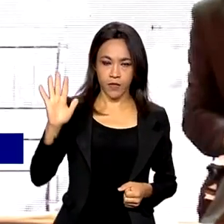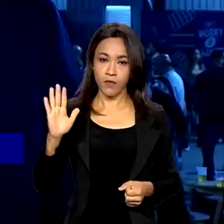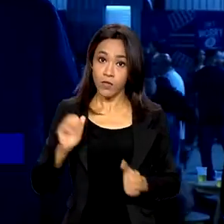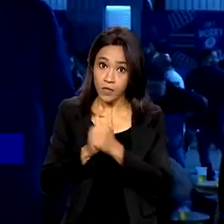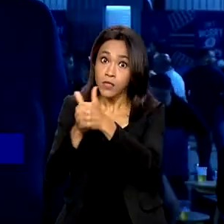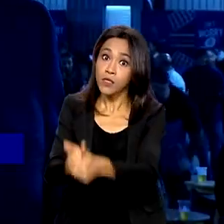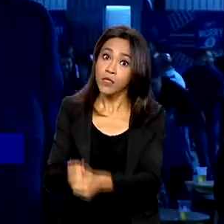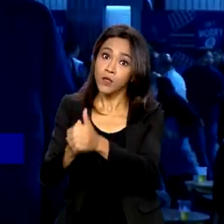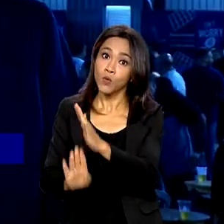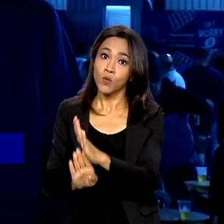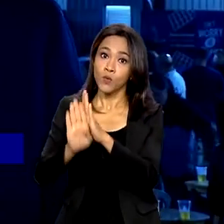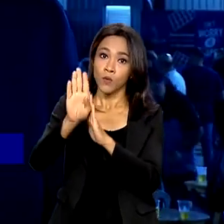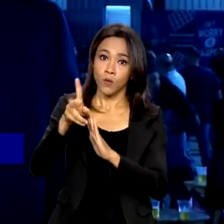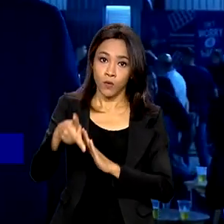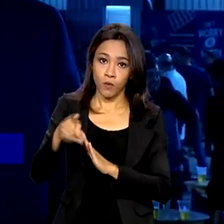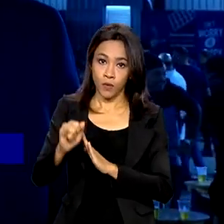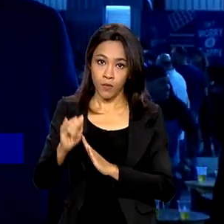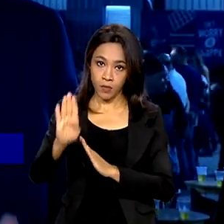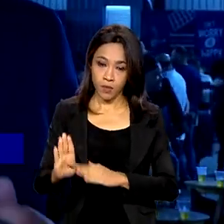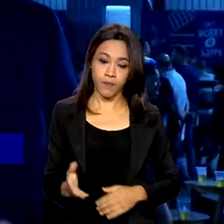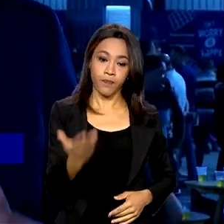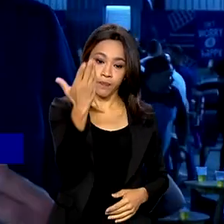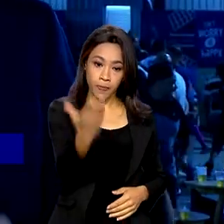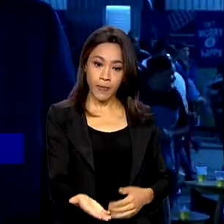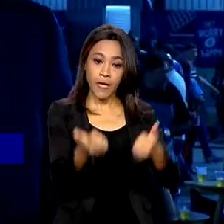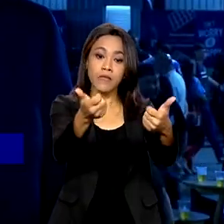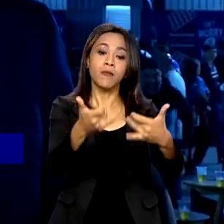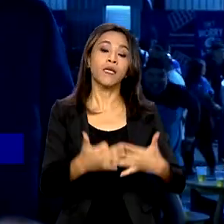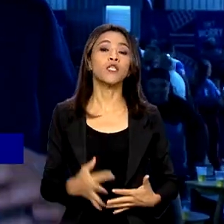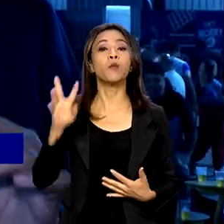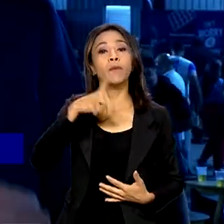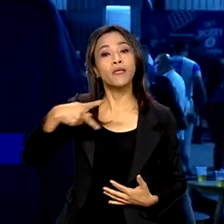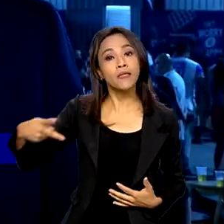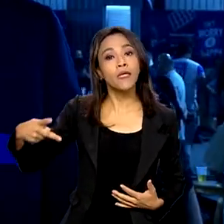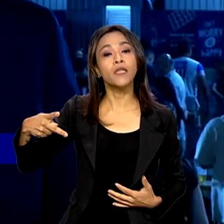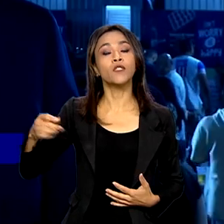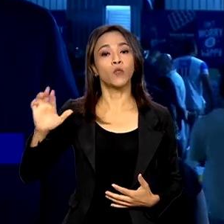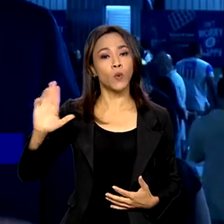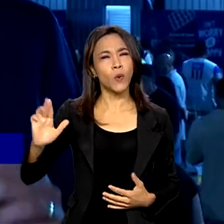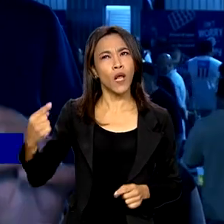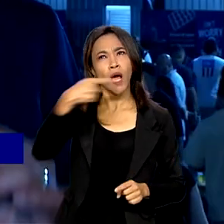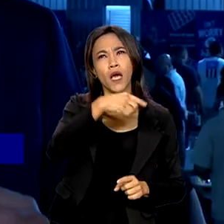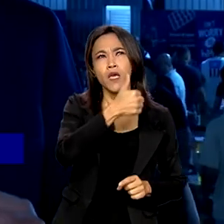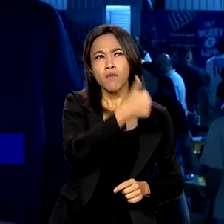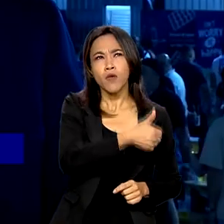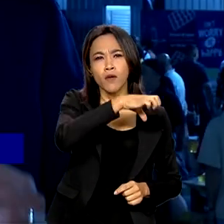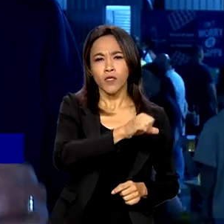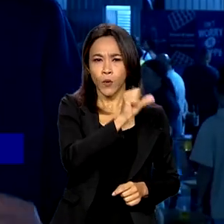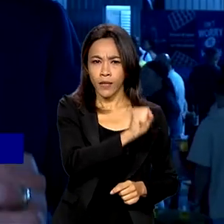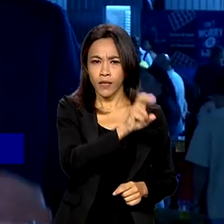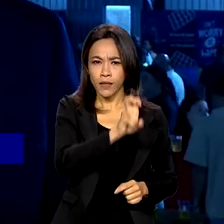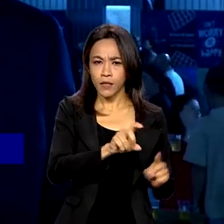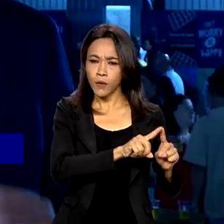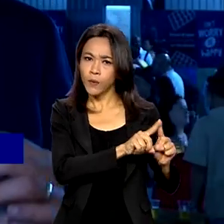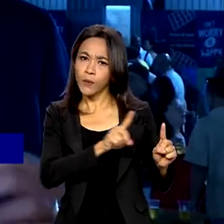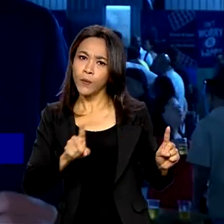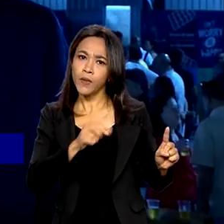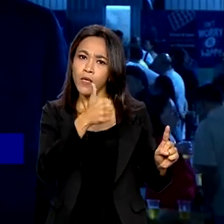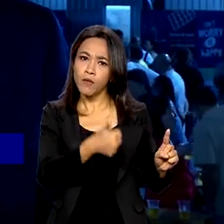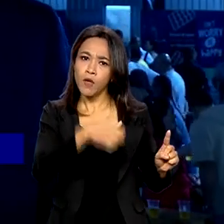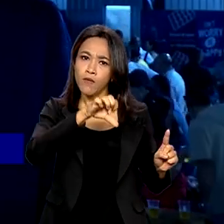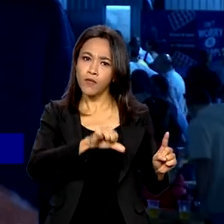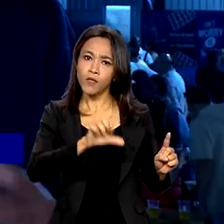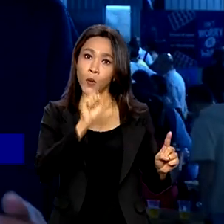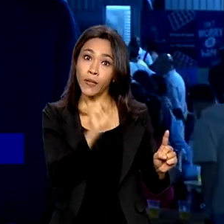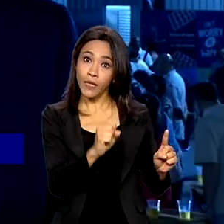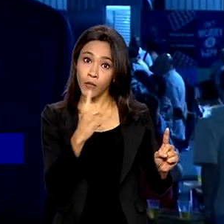Lula presidiu o Sindicato dos Metalúrgicos do ABC entre 1975 e 1981.